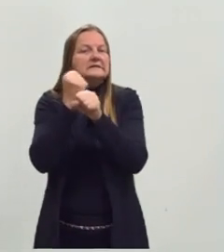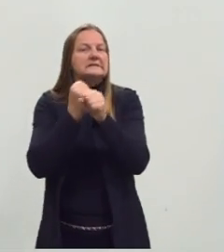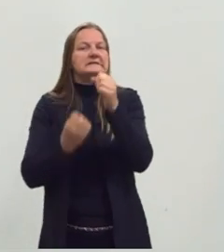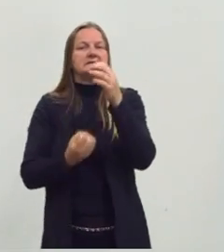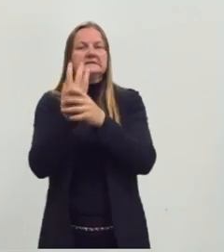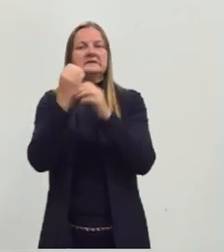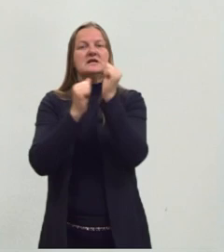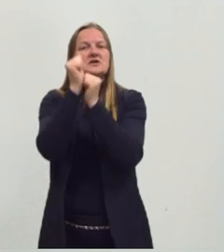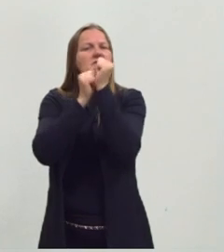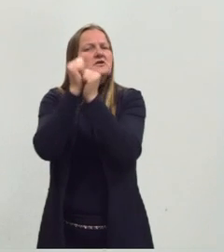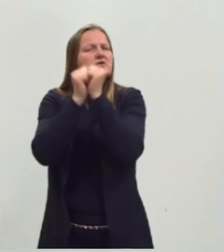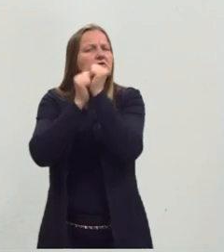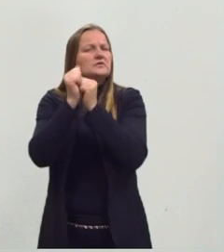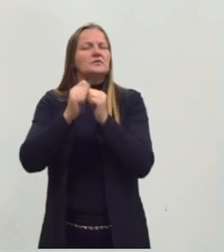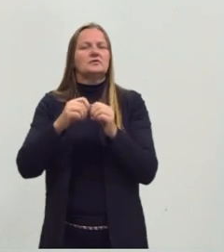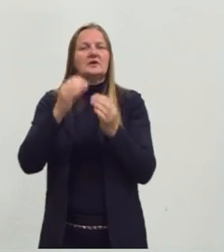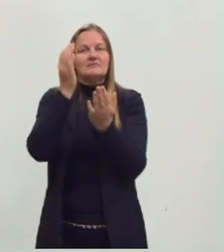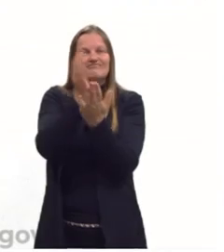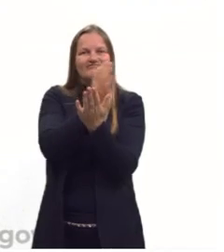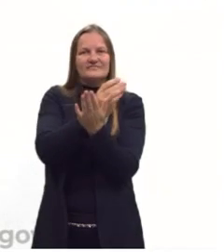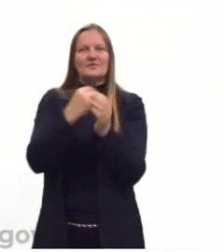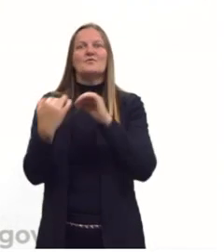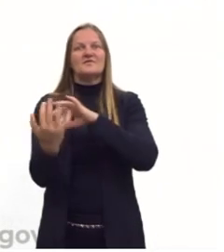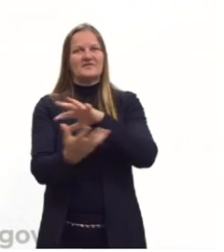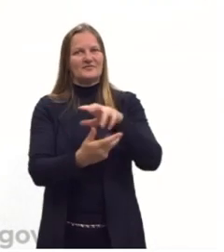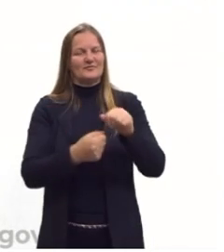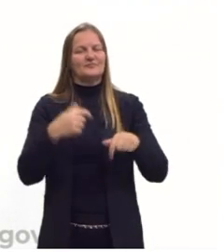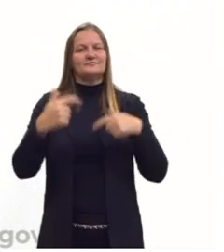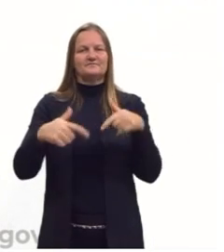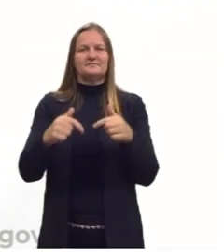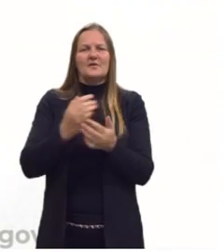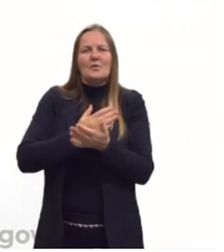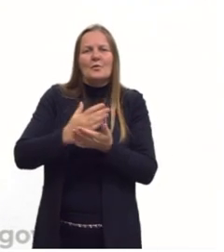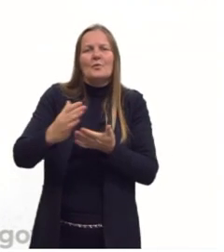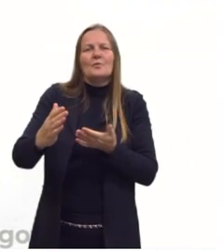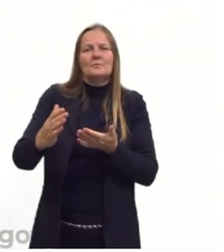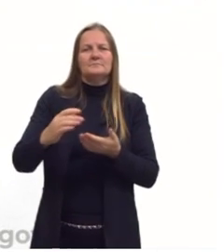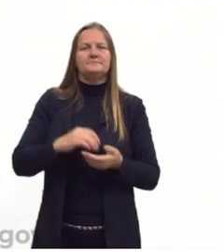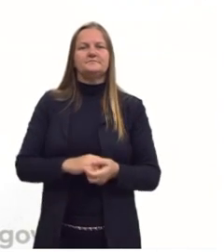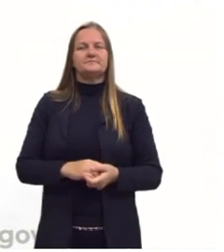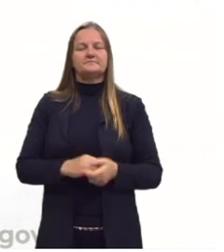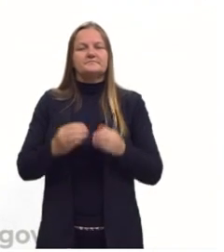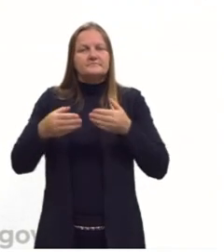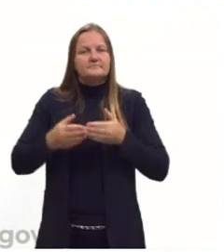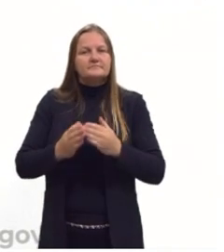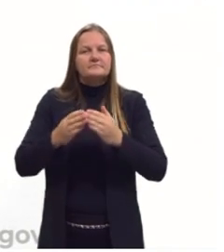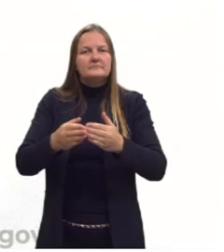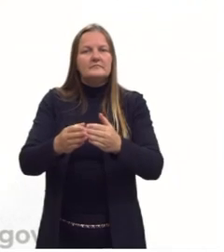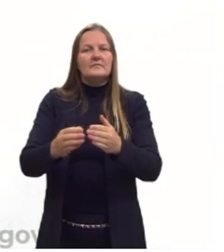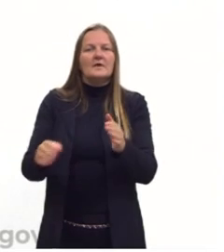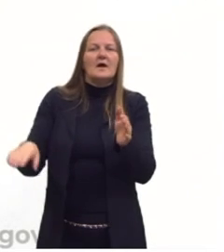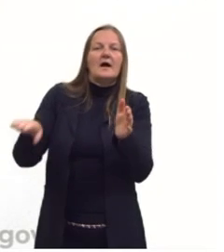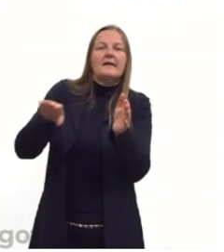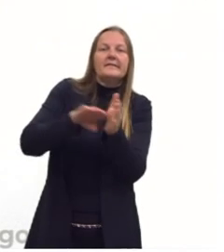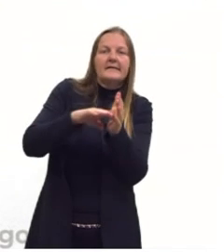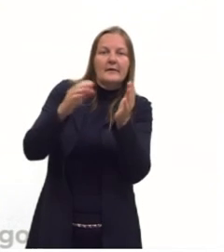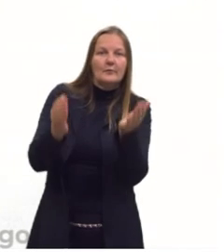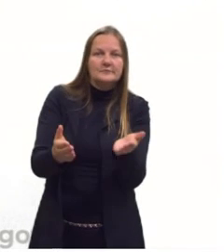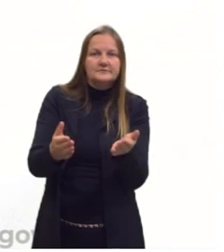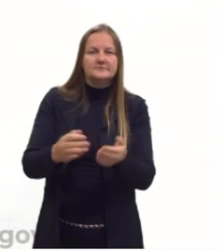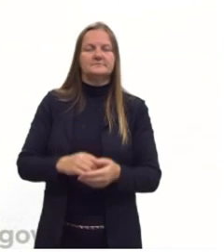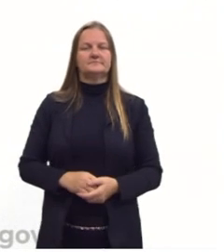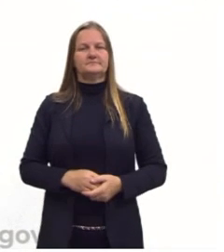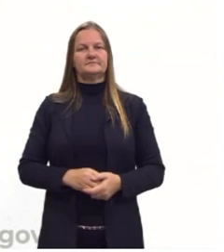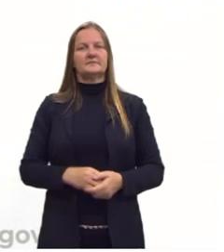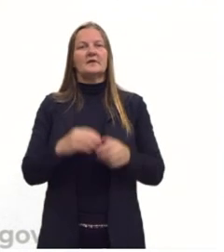Então, essa divisão internacional do trabalho, de certa forma, ela vai começar com as grandes navegações e perdura até hoje.